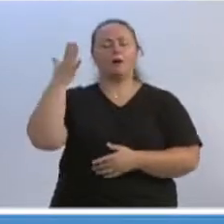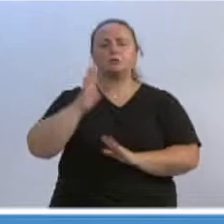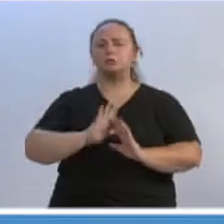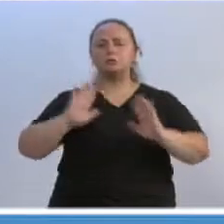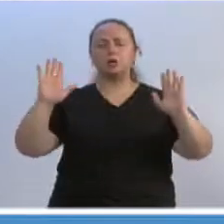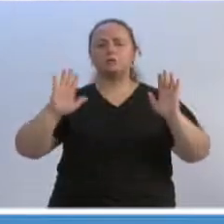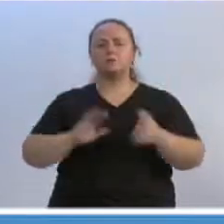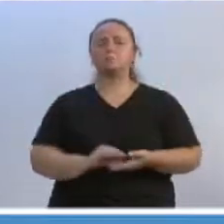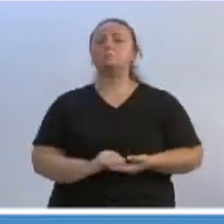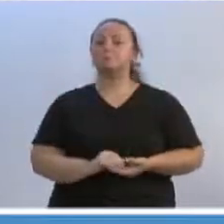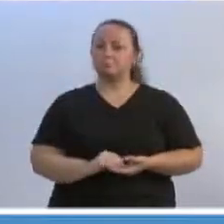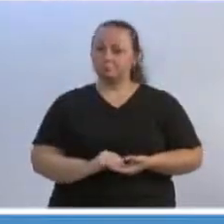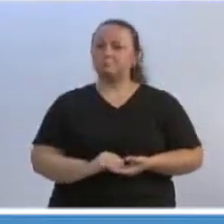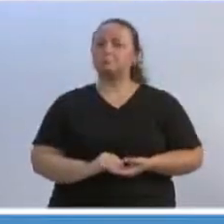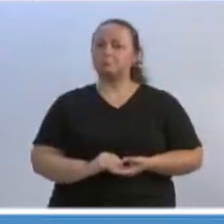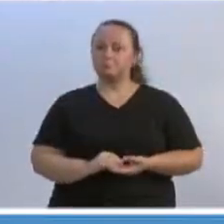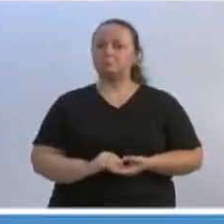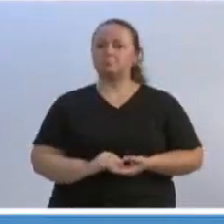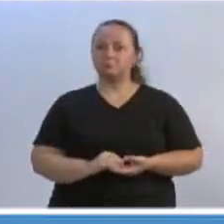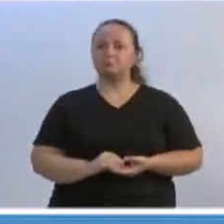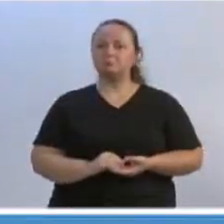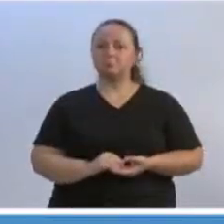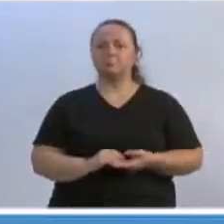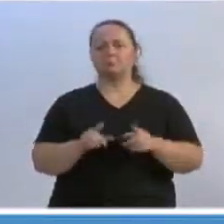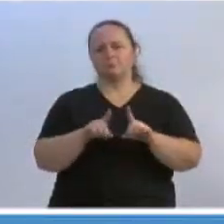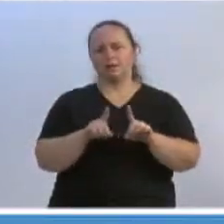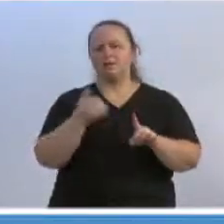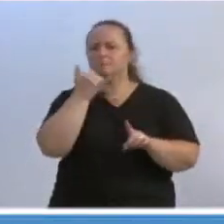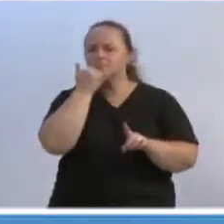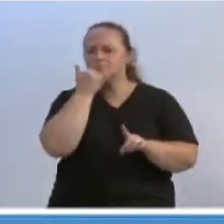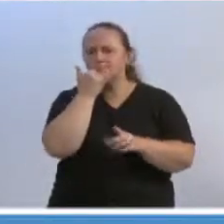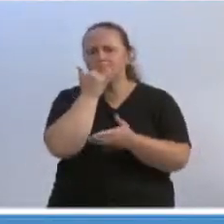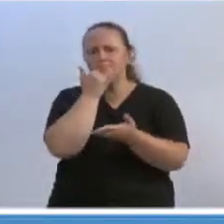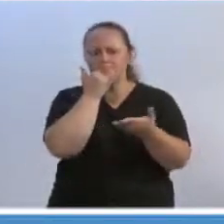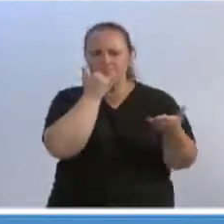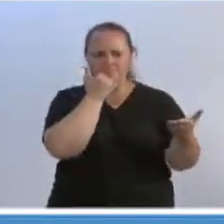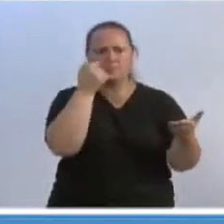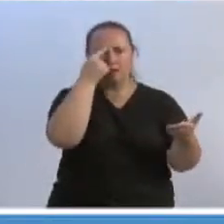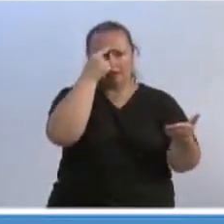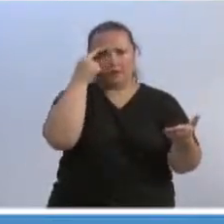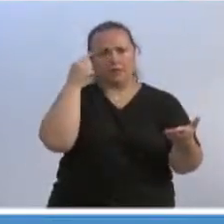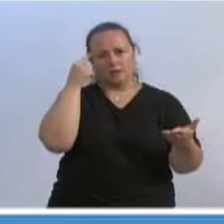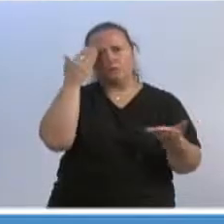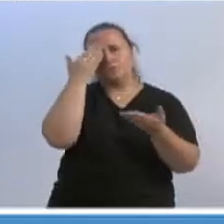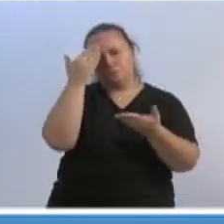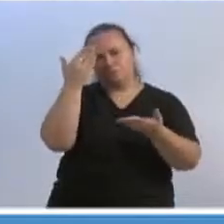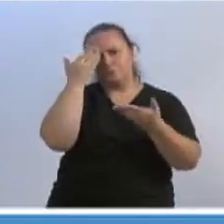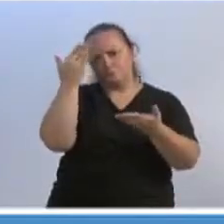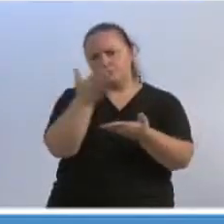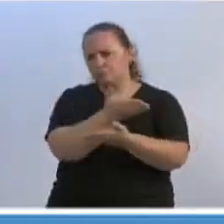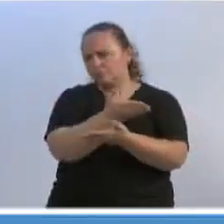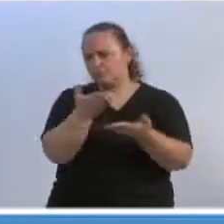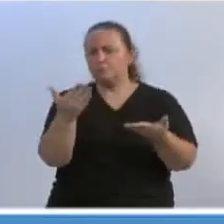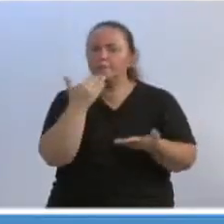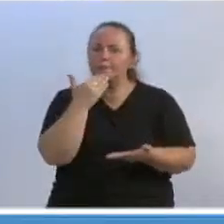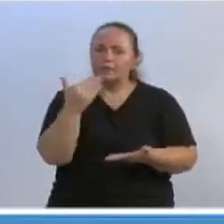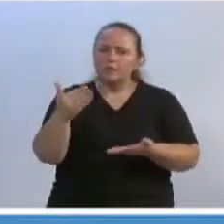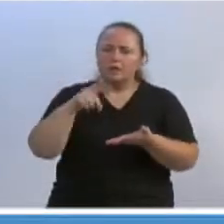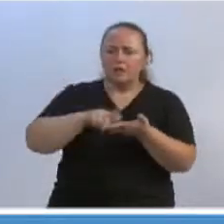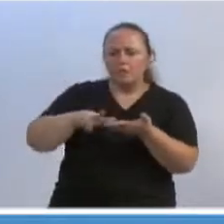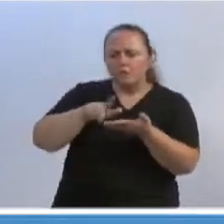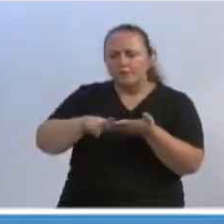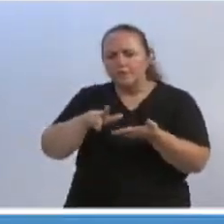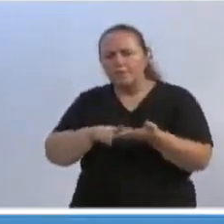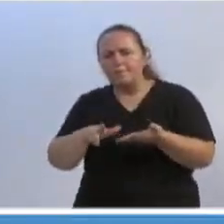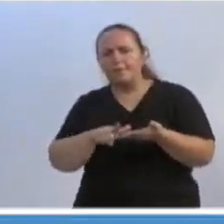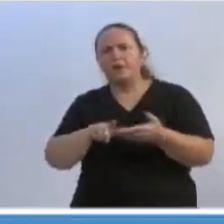problema das enxurradas. Isso aqui, me perdoem, agradeço ao vereador Ito, que ele que tomou a iniciativa e solicitou as máquinas aí com